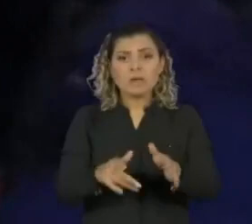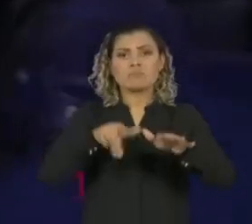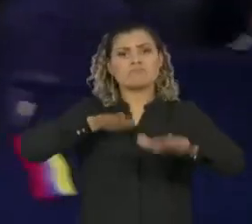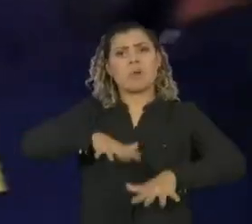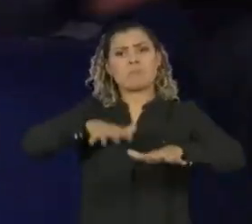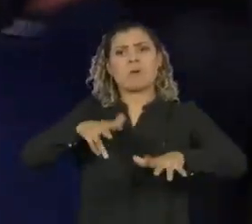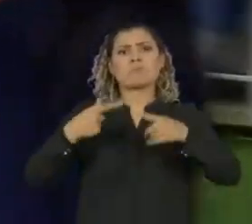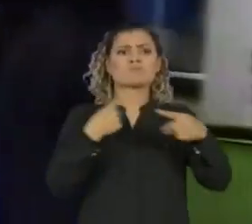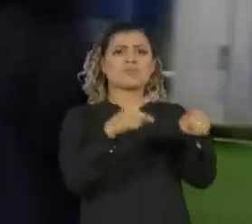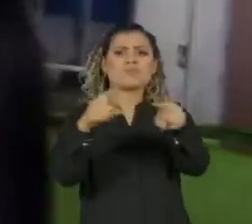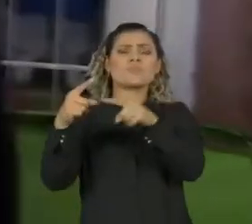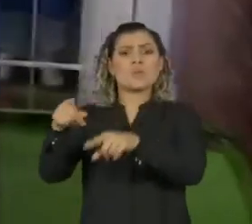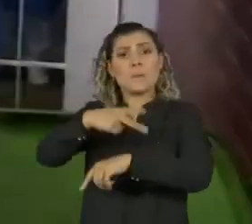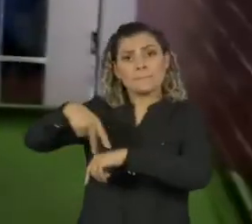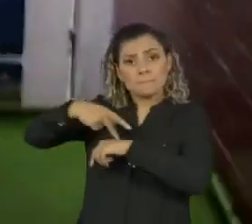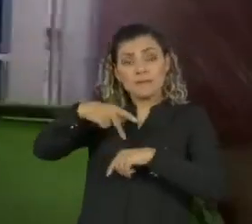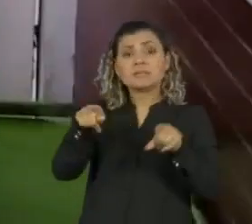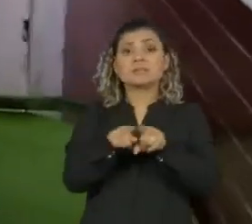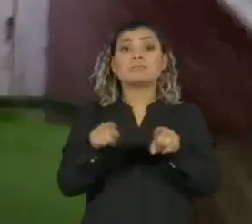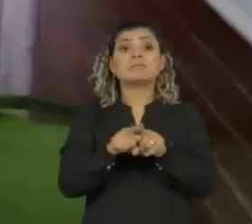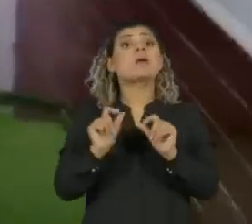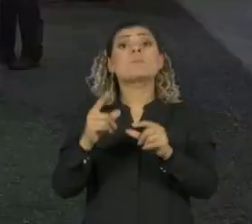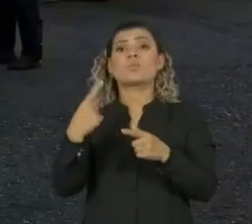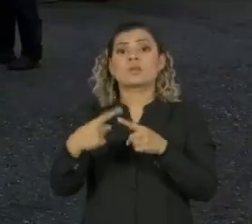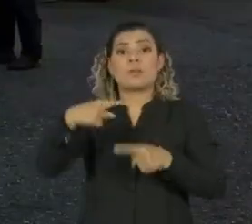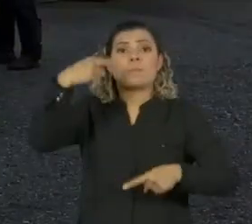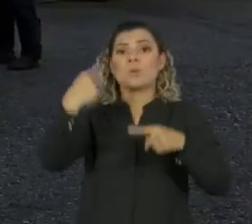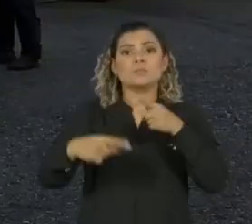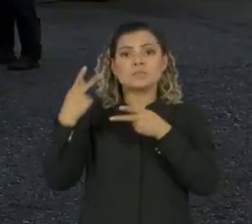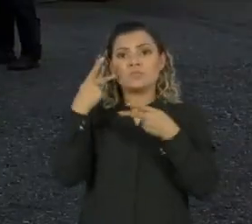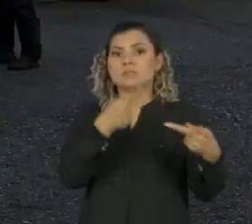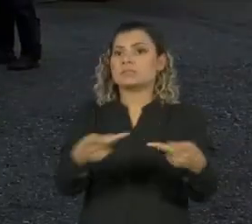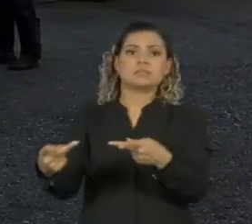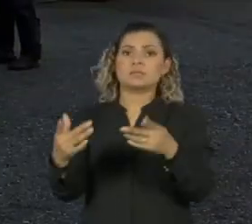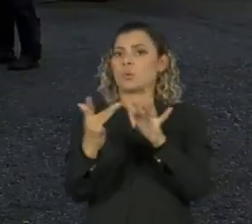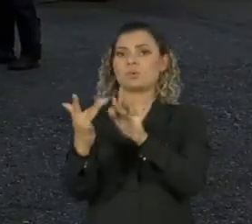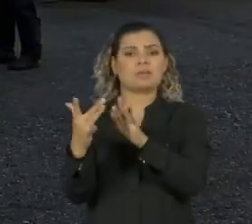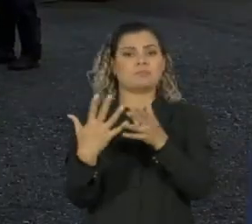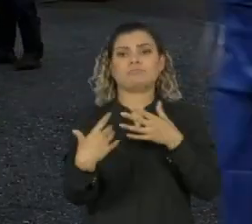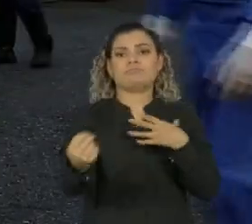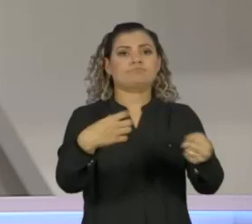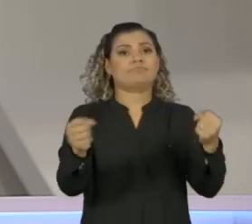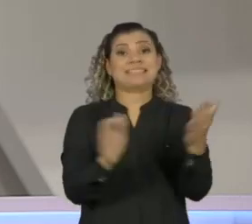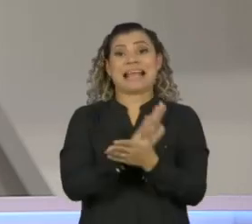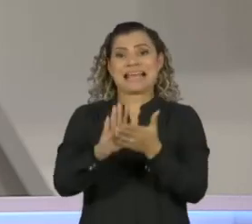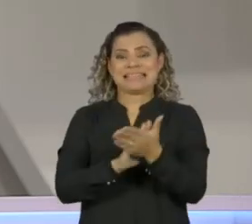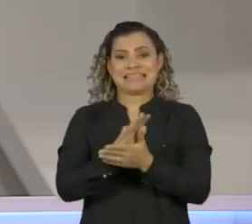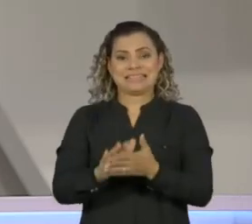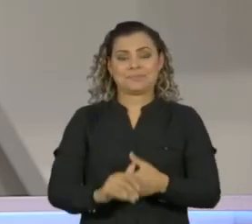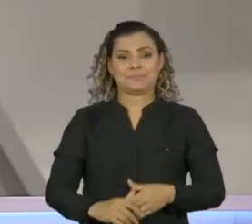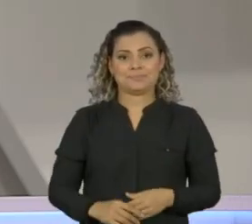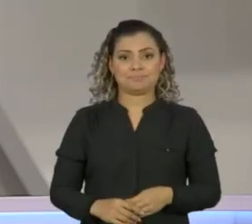em vários países, que têm acontecido pela proibição de visitas para evitar contágios. De volta ao Brasil.